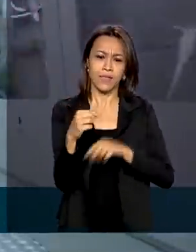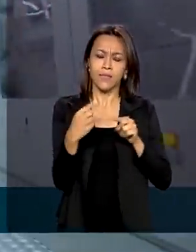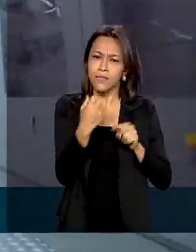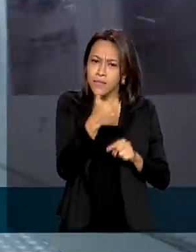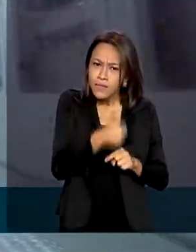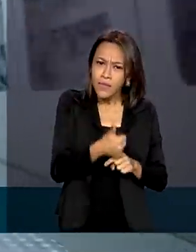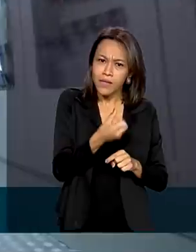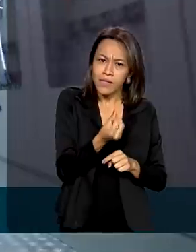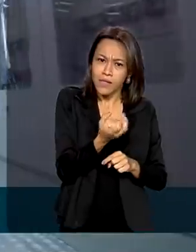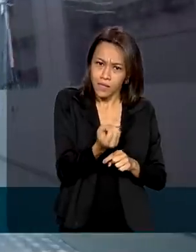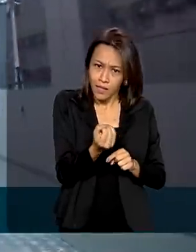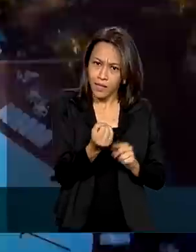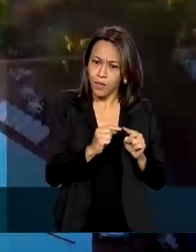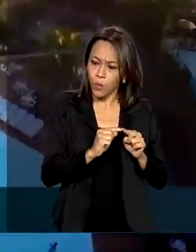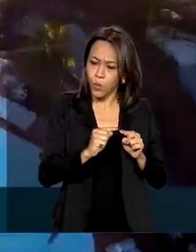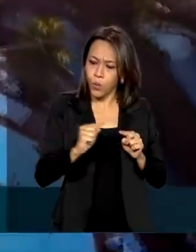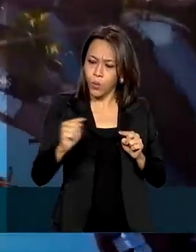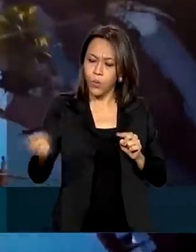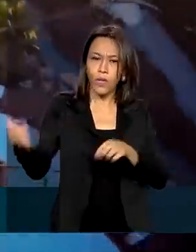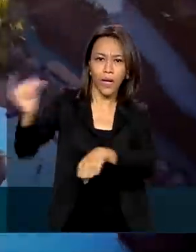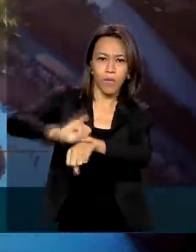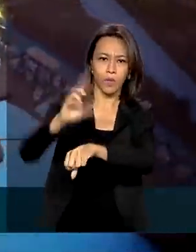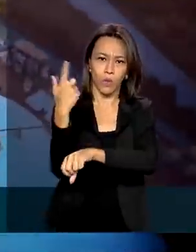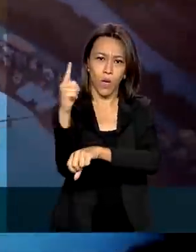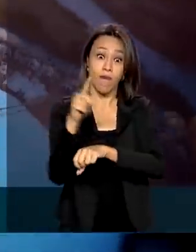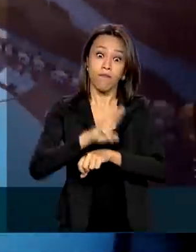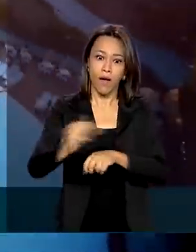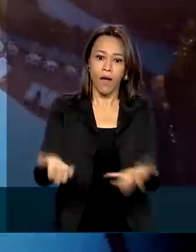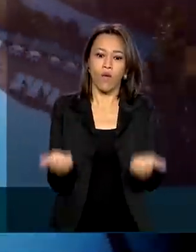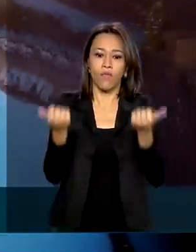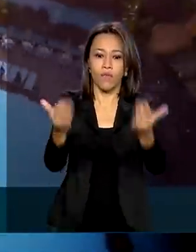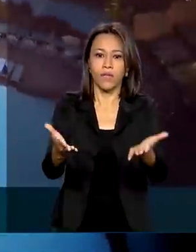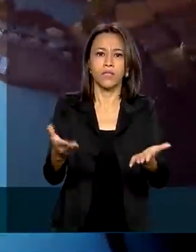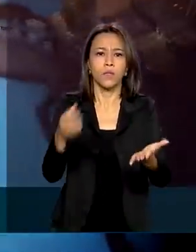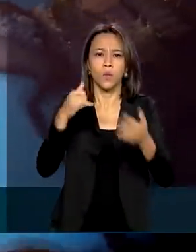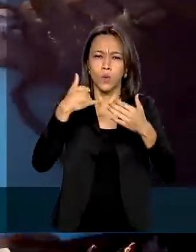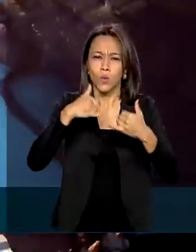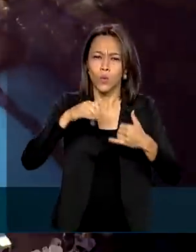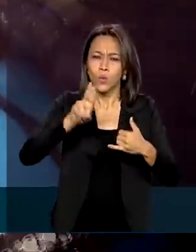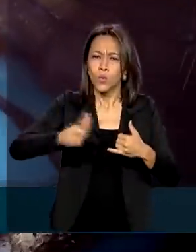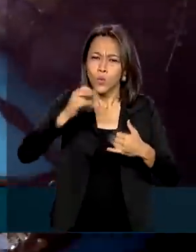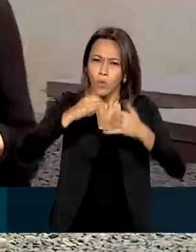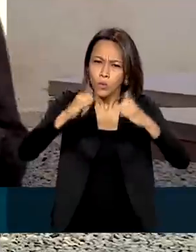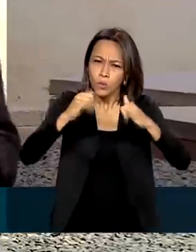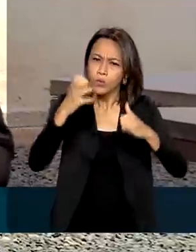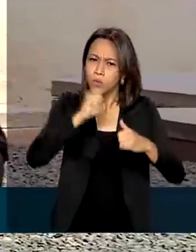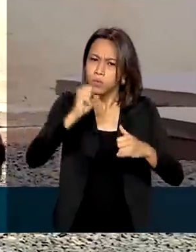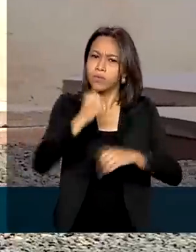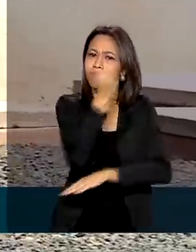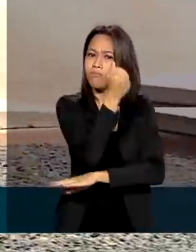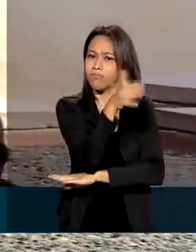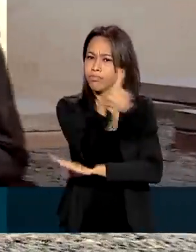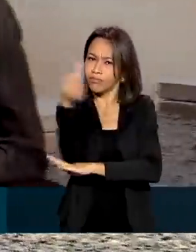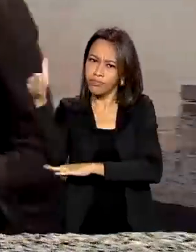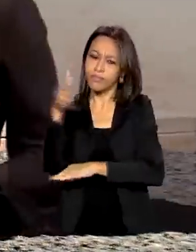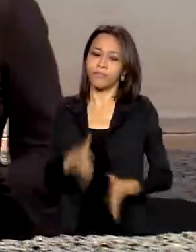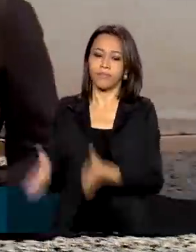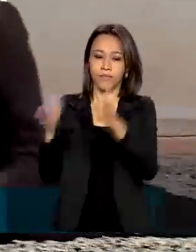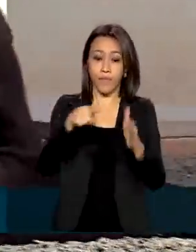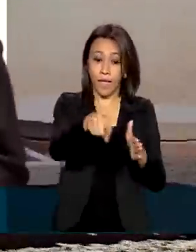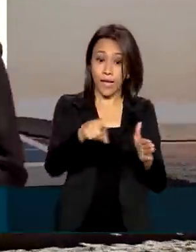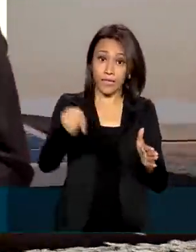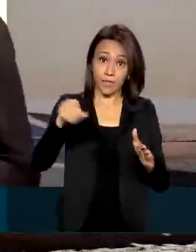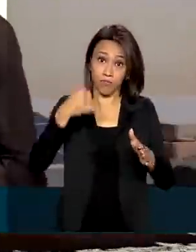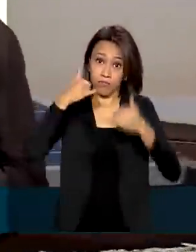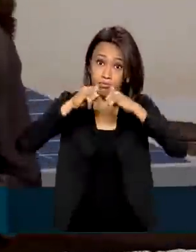quilômetros de Goiânia, vai atender a um dos maiores grupos hoteleiros da região. A energia fotovoltaica é